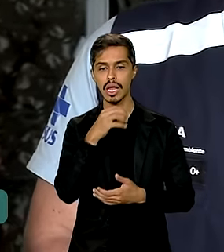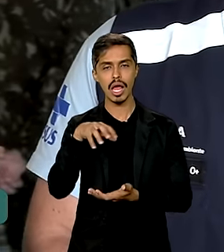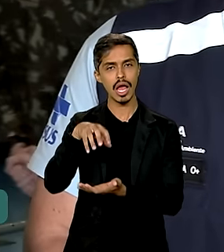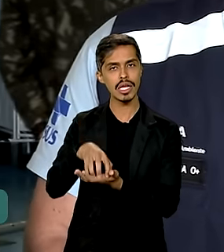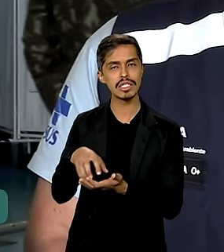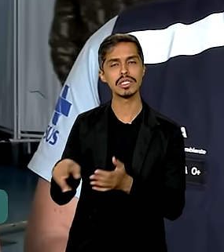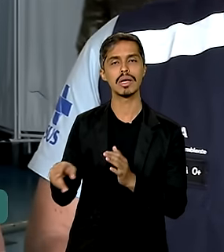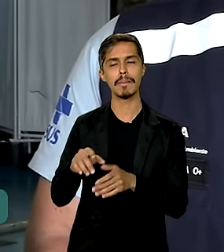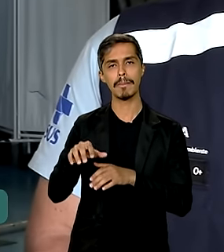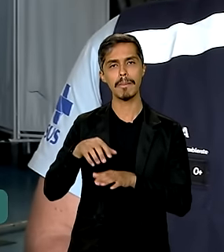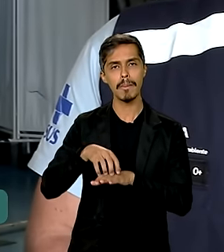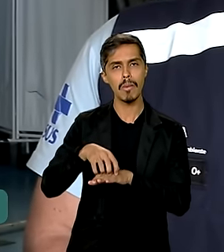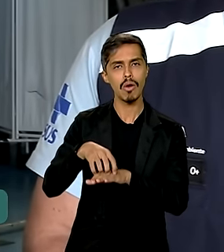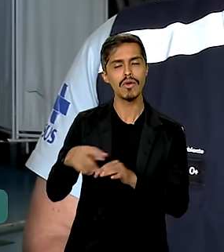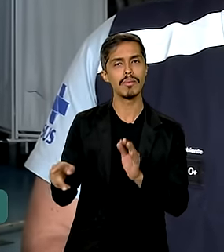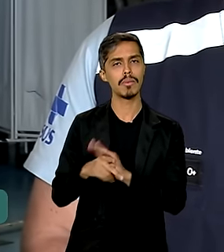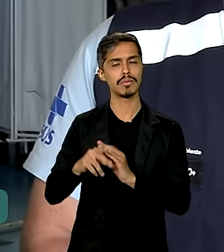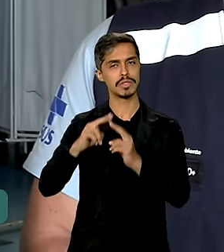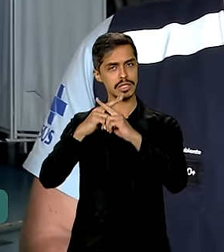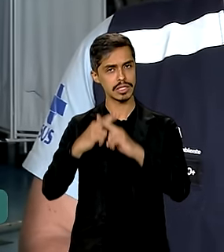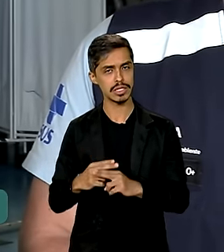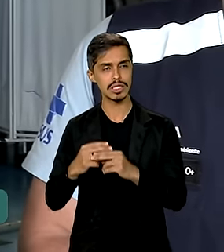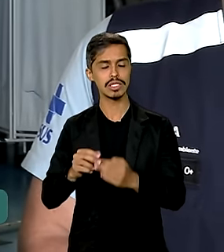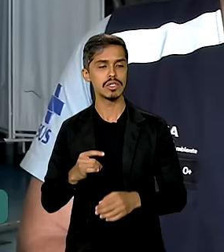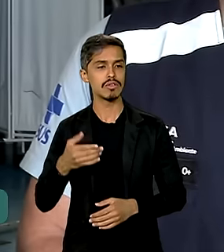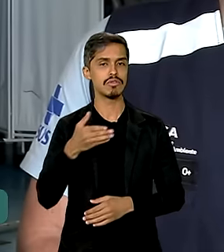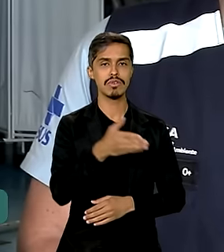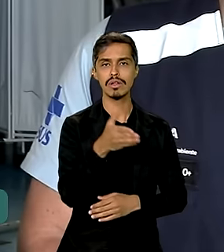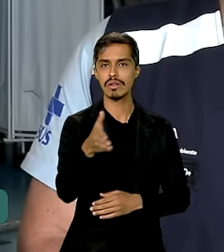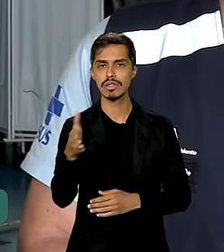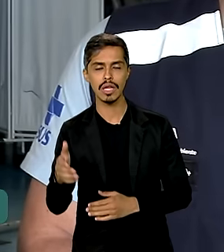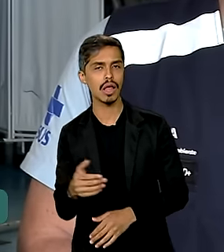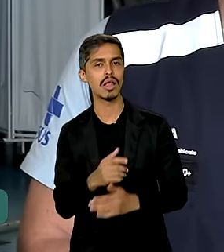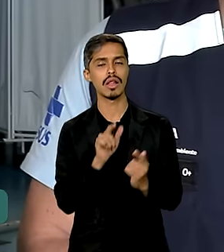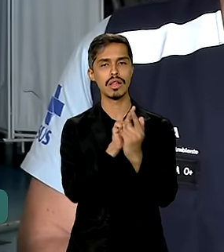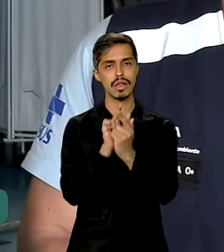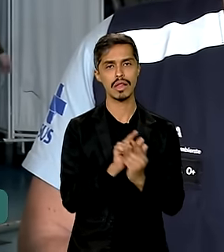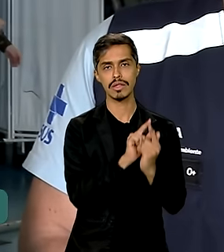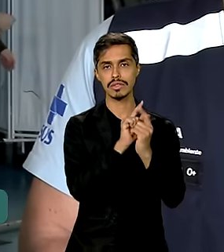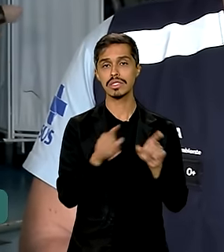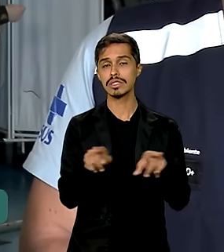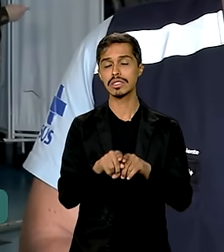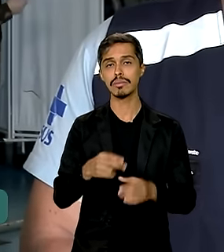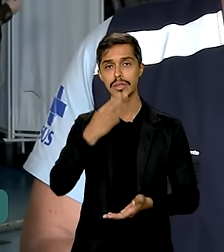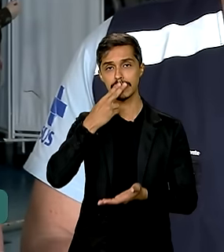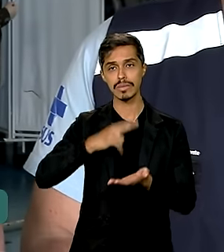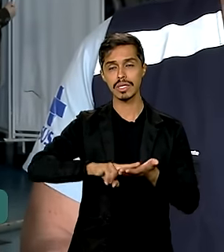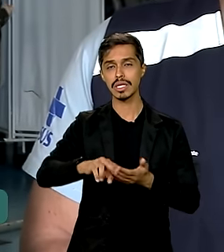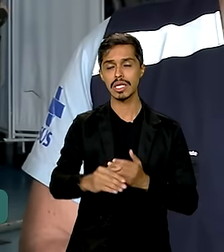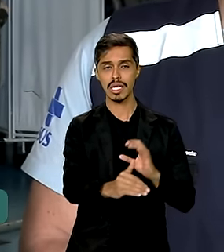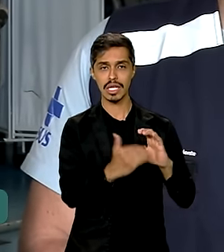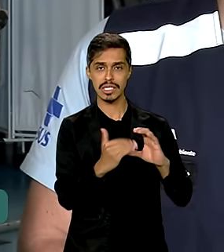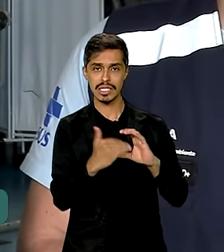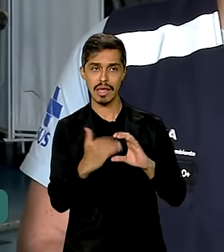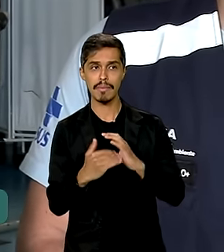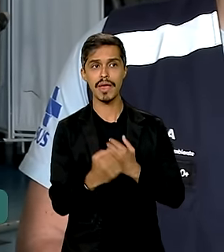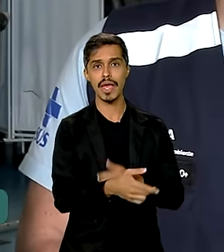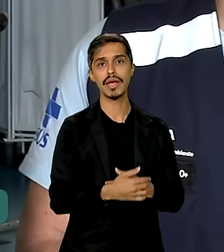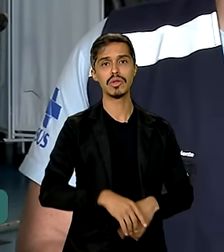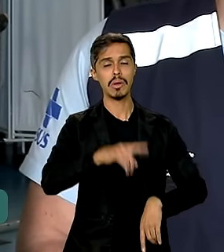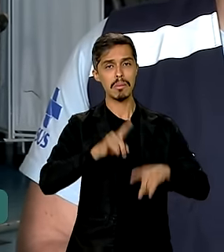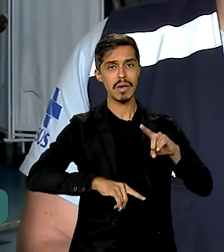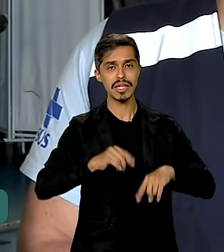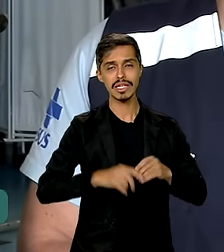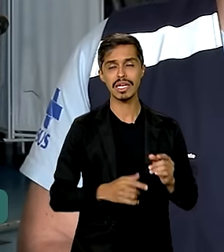Caixa Econômica Federal, que percorre os municípios para atender a população. Também tem os Correios, que estão recebendo donativos e